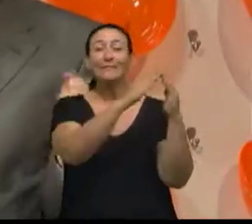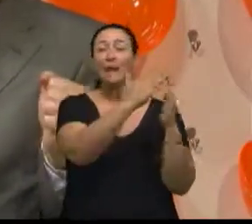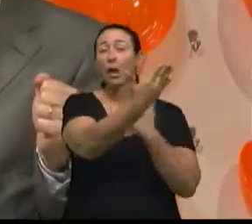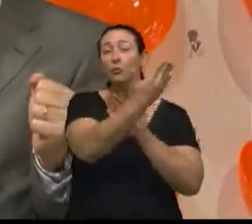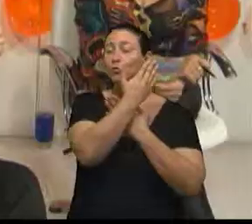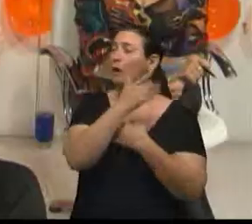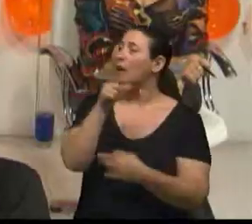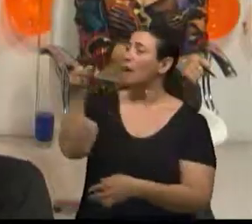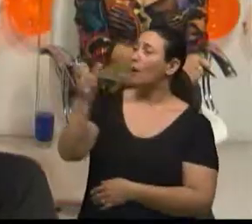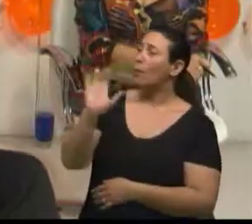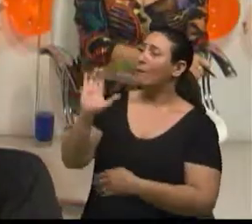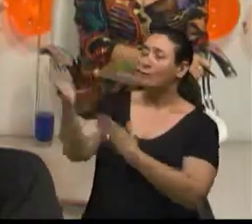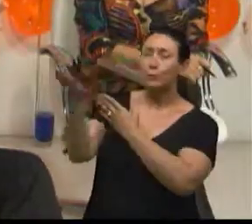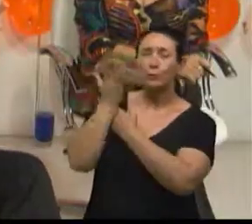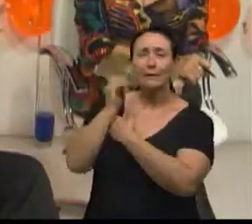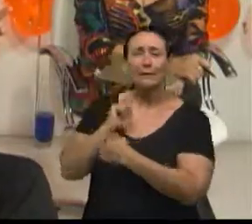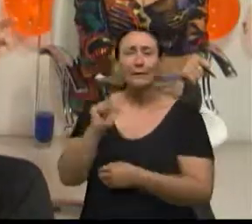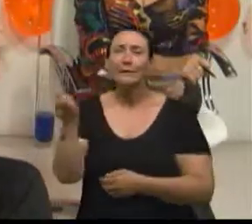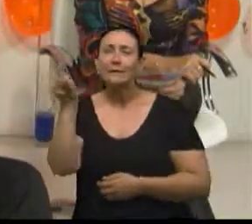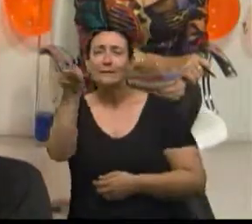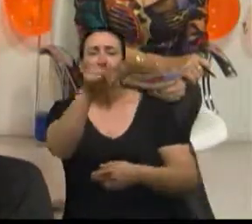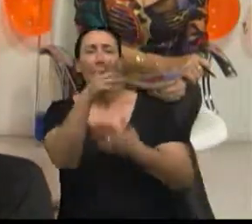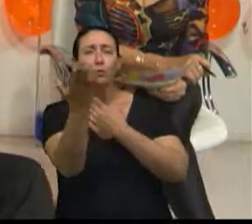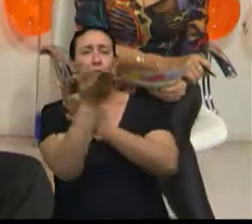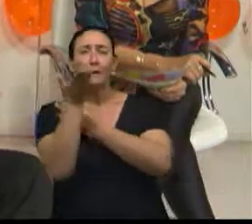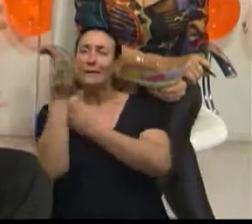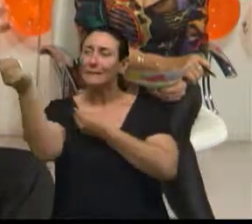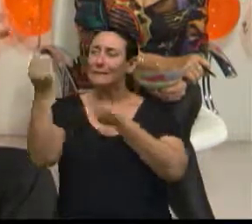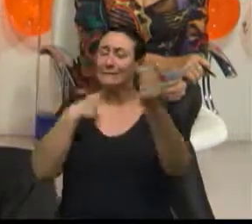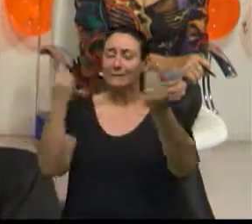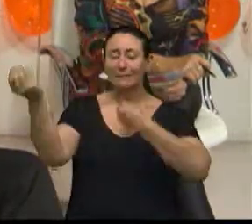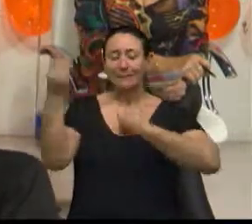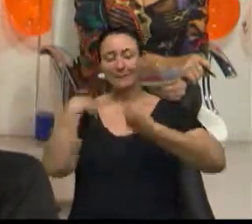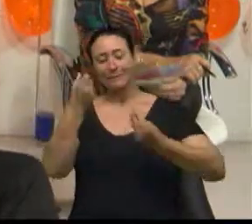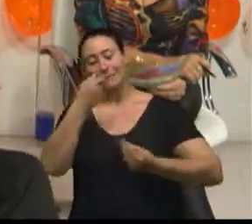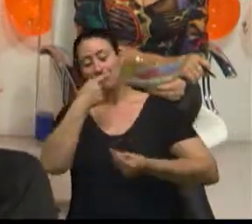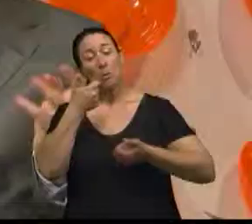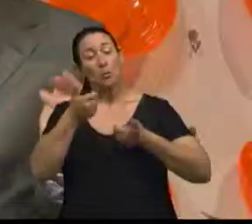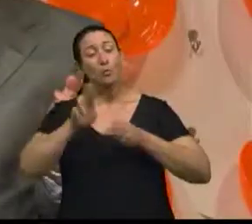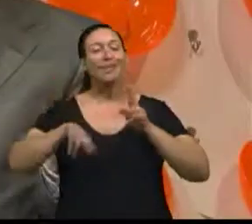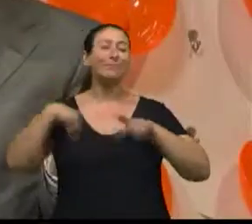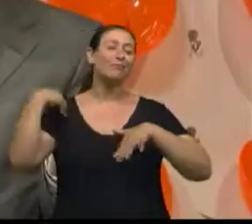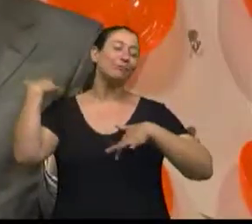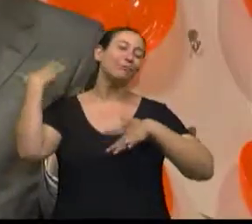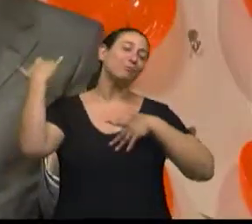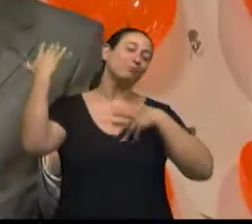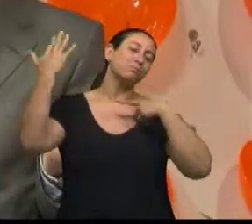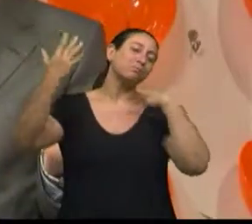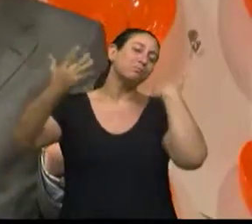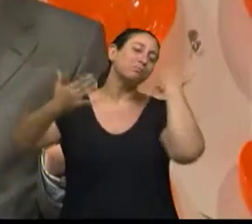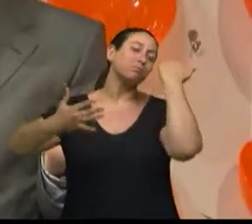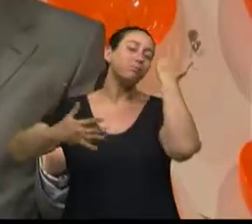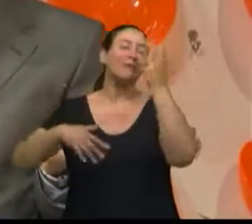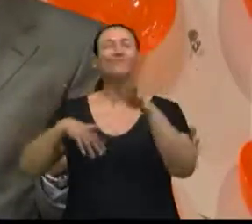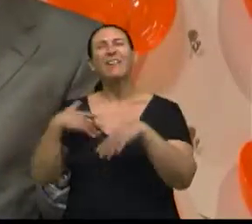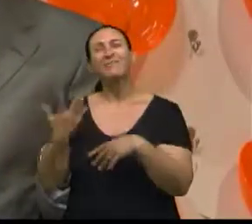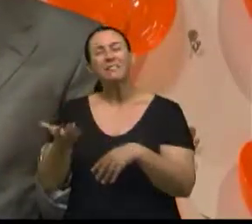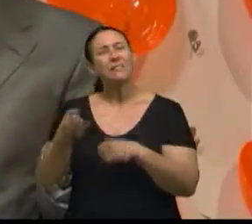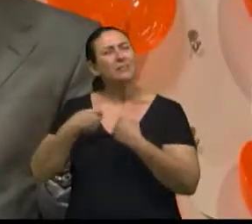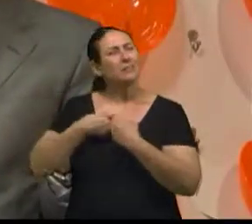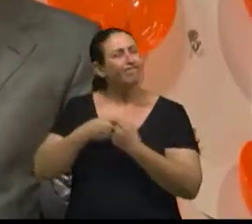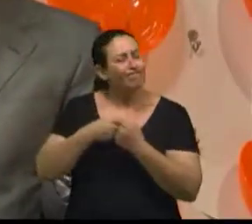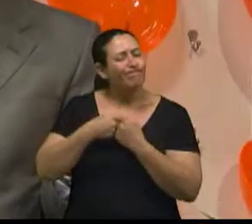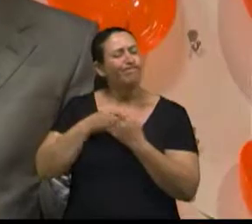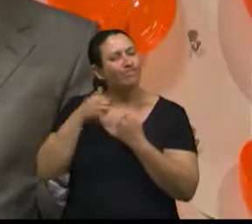comadre ofereceu, o que ela está acostumado e vai usando, e vai passando o tempo. Quando ela resolve procurar o médico,